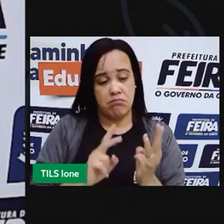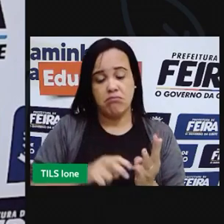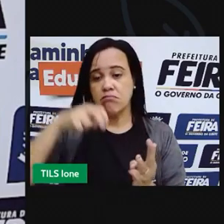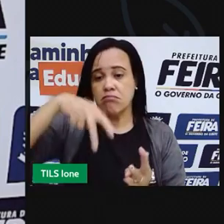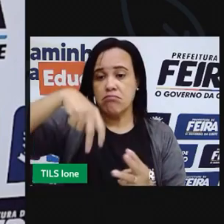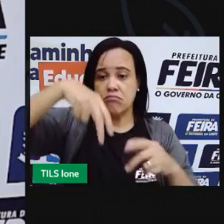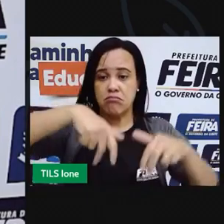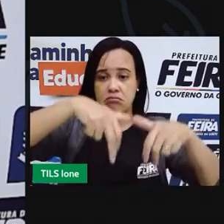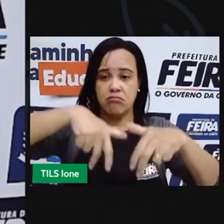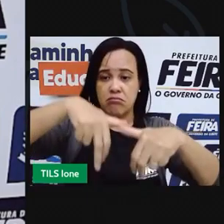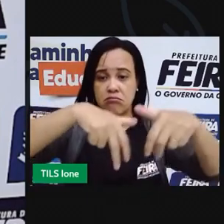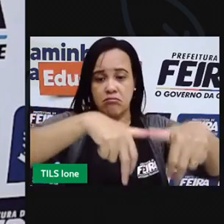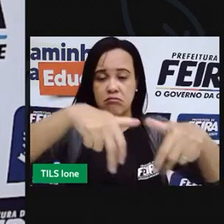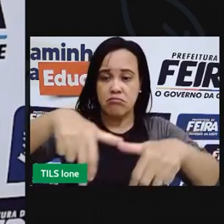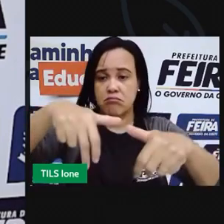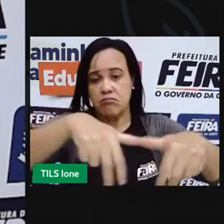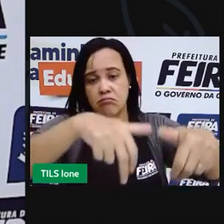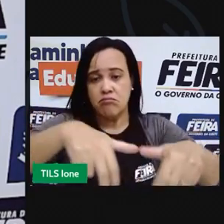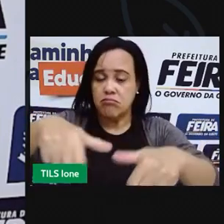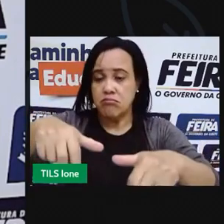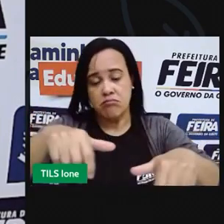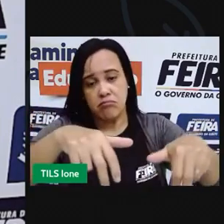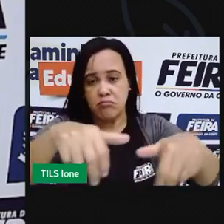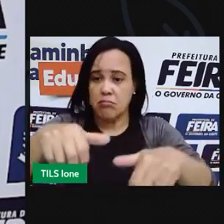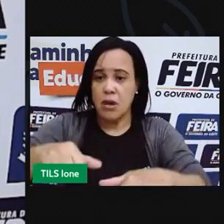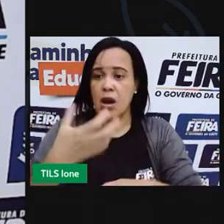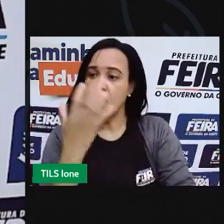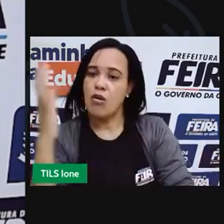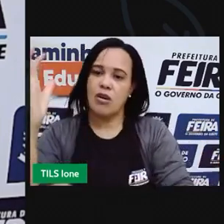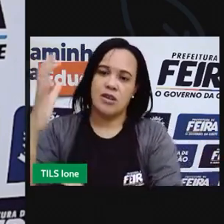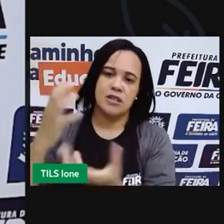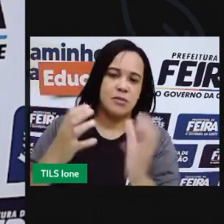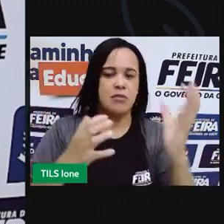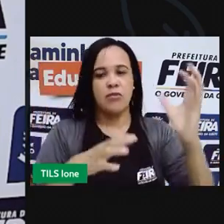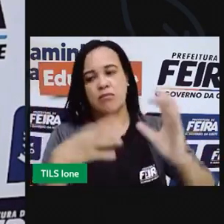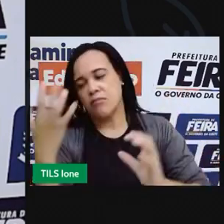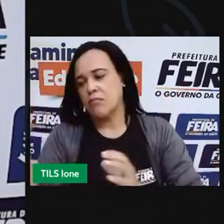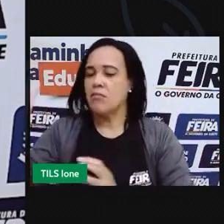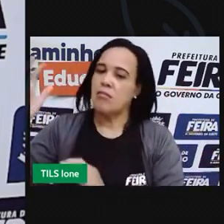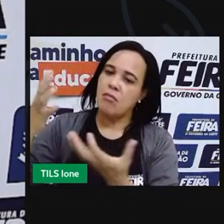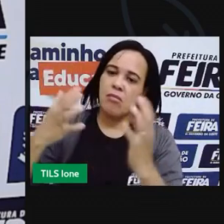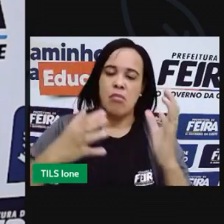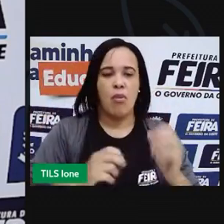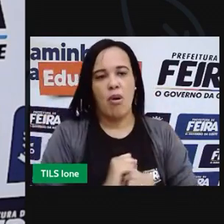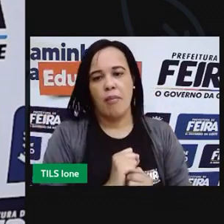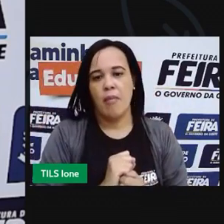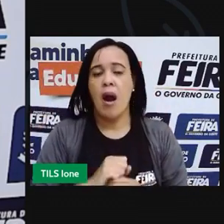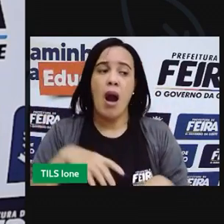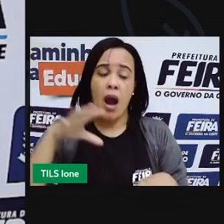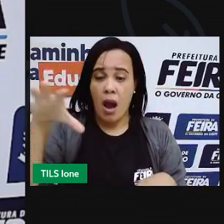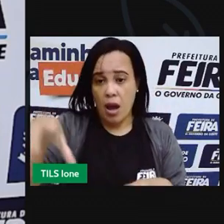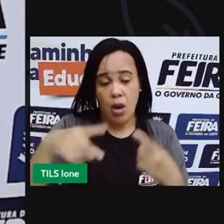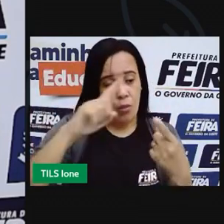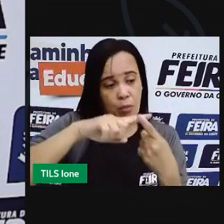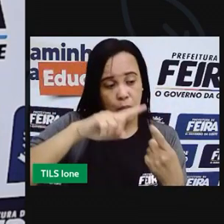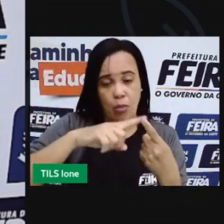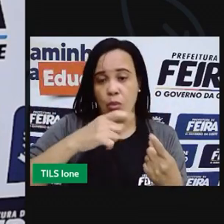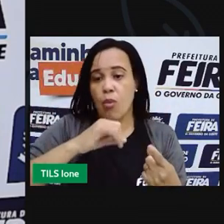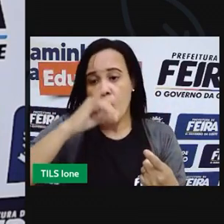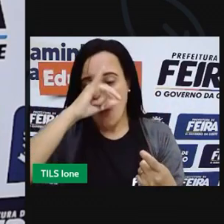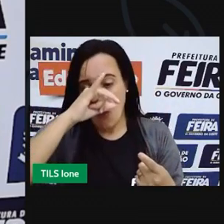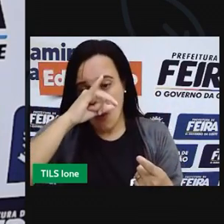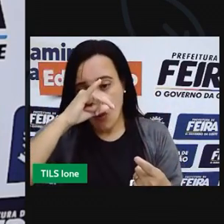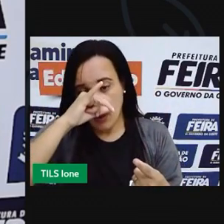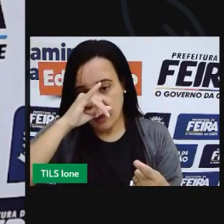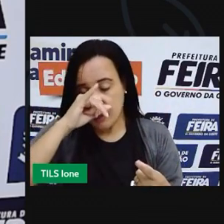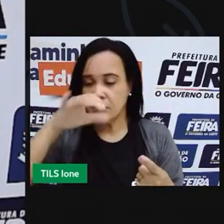O primeiro porquinho foi lá, pegou algumas palhas para construir